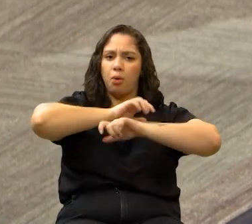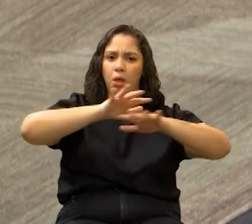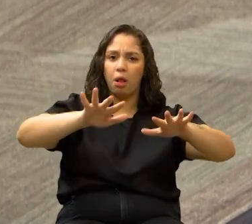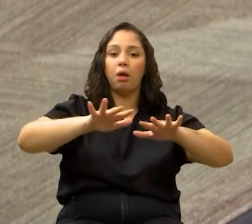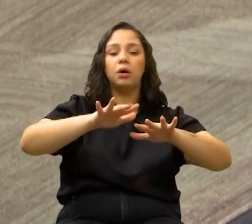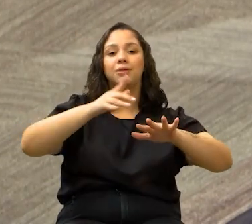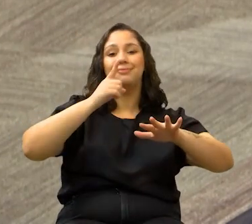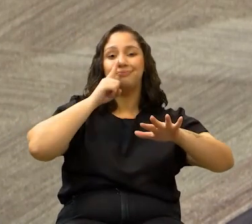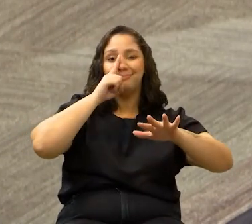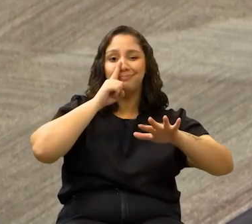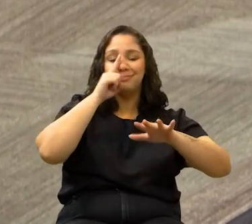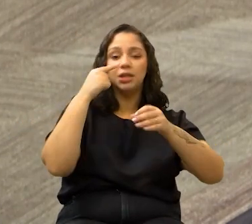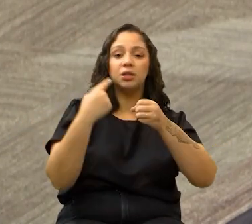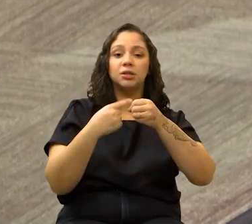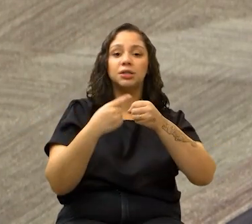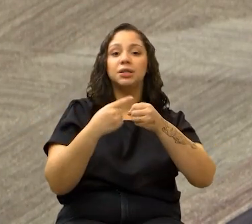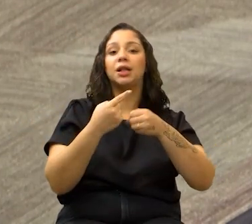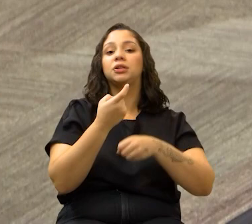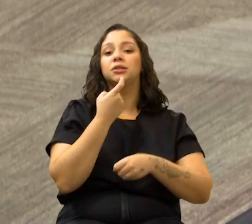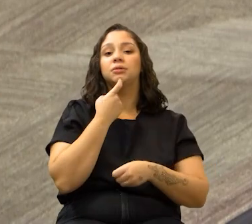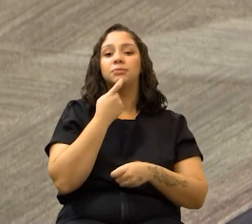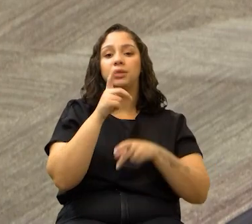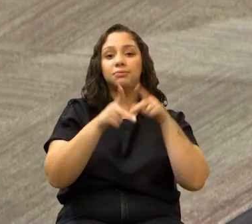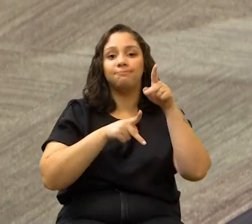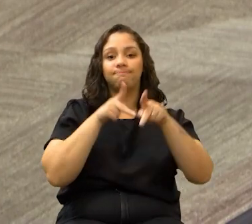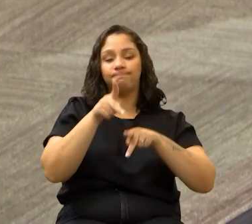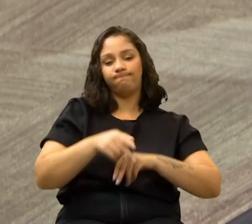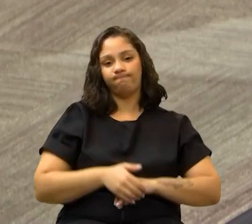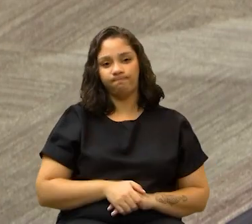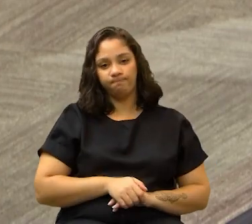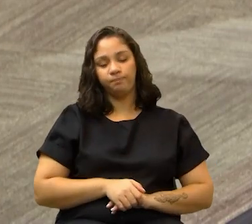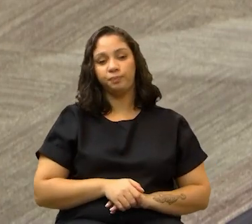epidemia cause mais danos à população de Campinas.